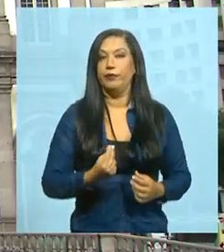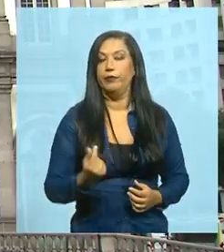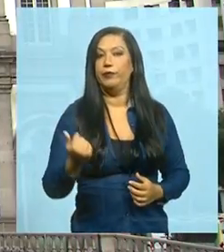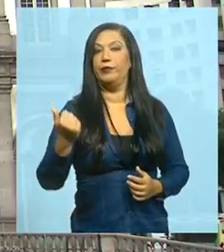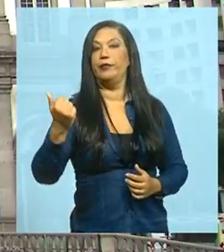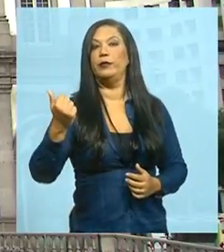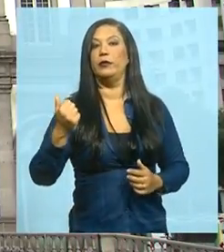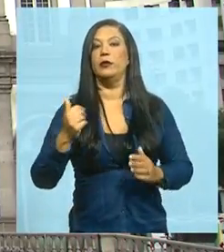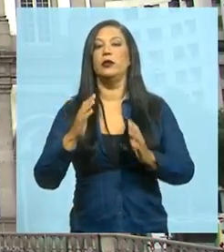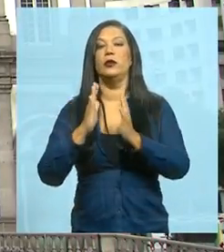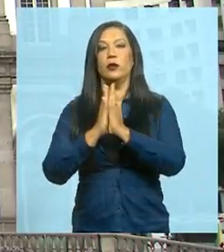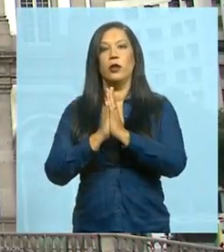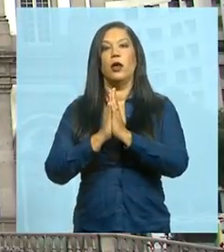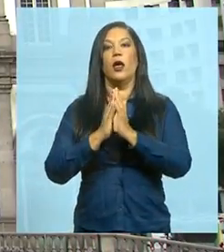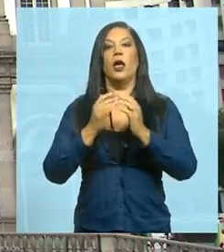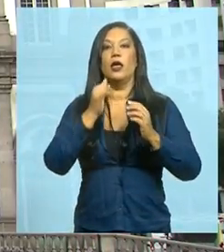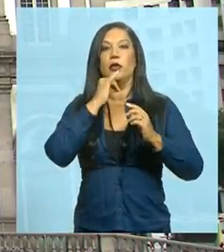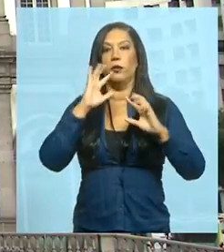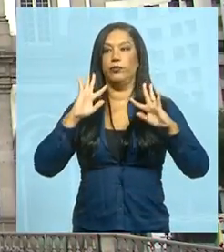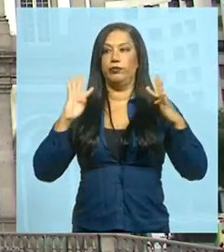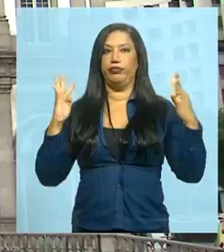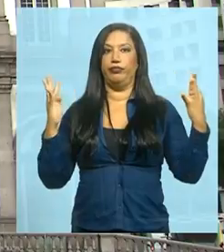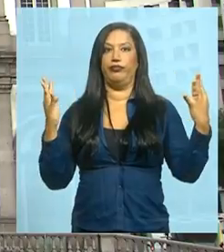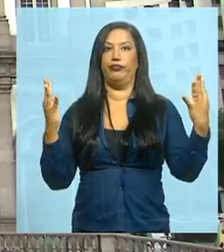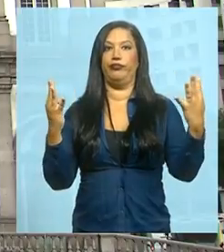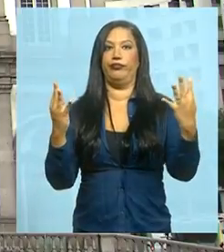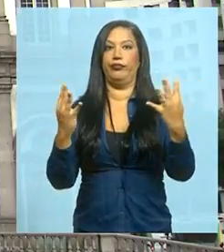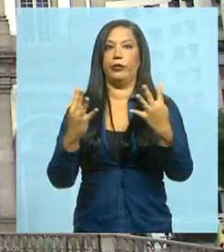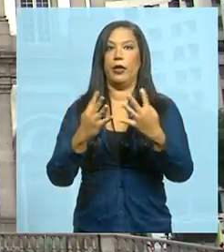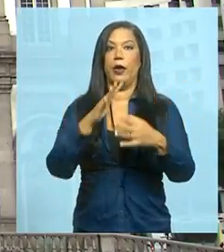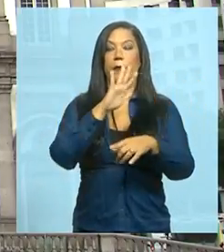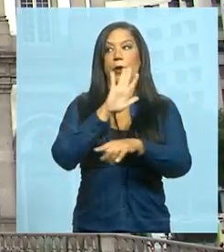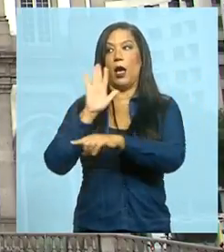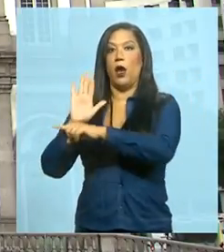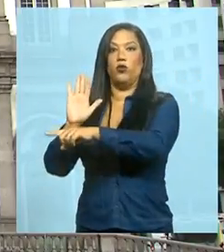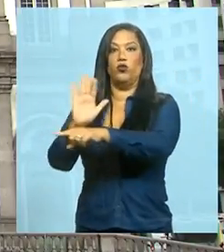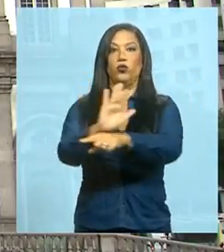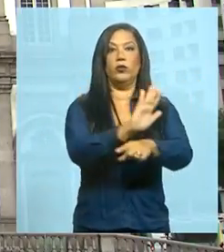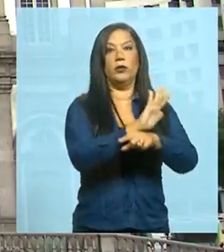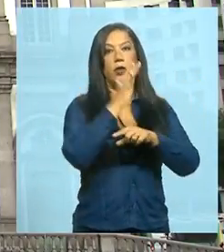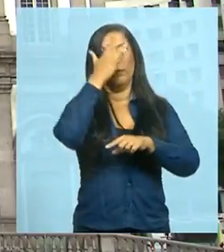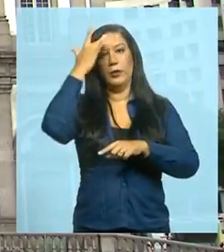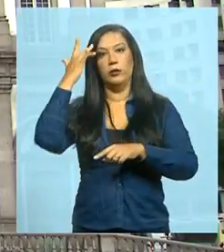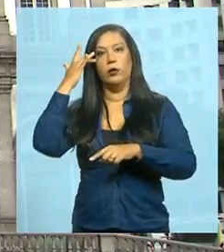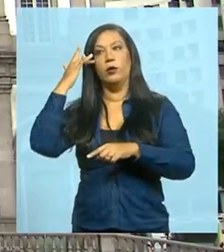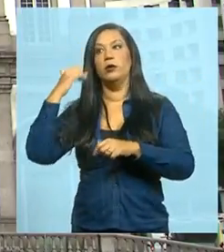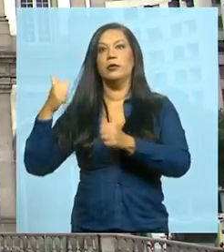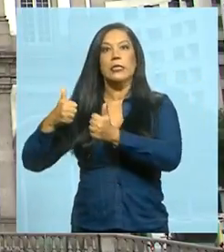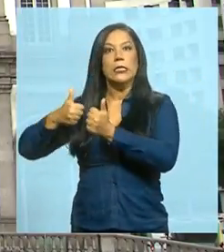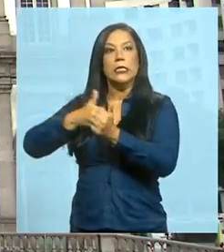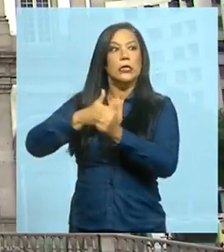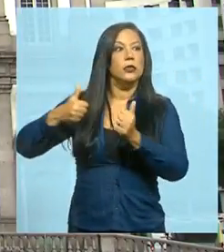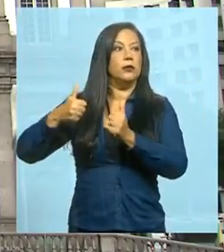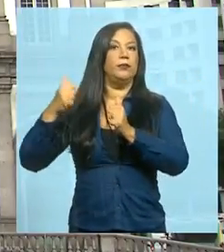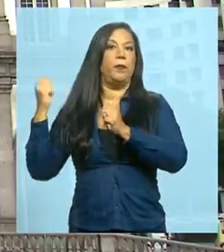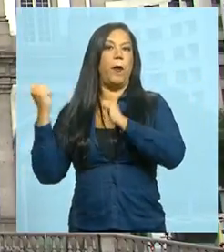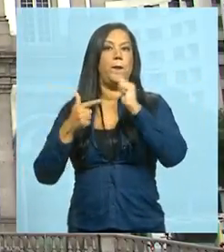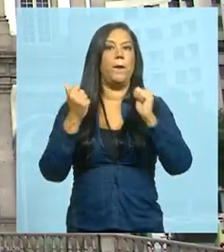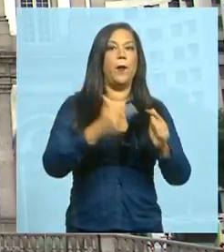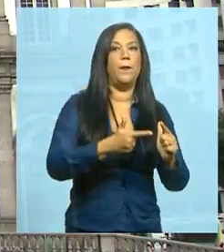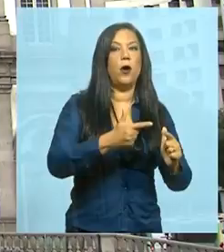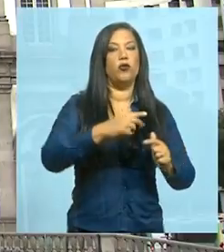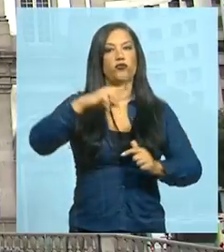os sacerdotes tiveram que fazer um cordão de isolamento para tentar proteger as pessoas. Muitas foram perseguidas e atacadas pela